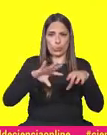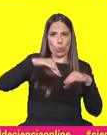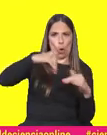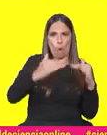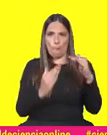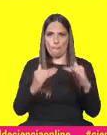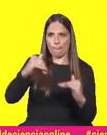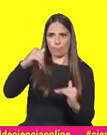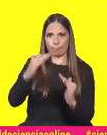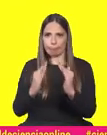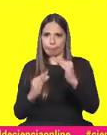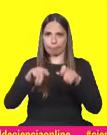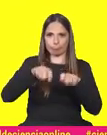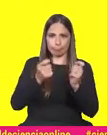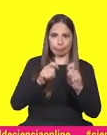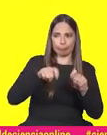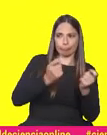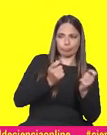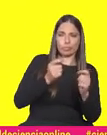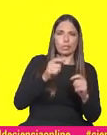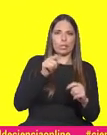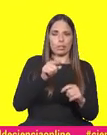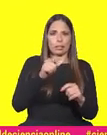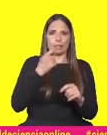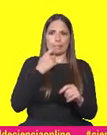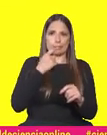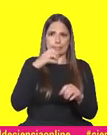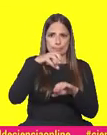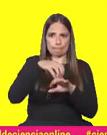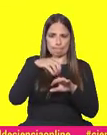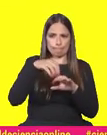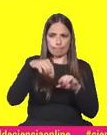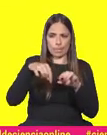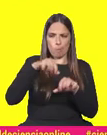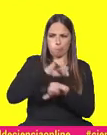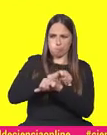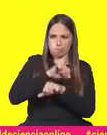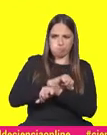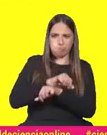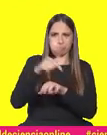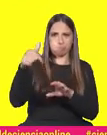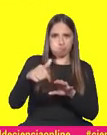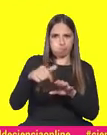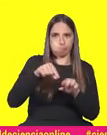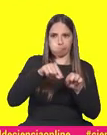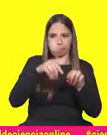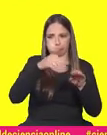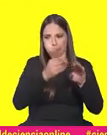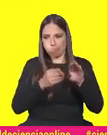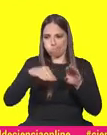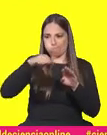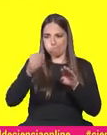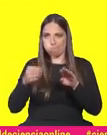e começam a ser fraturadas e os calcários que vão ficar aprisionados no interior da cadeia de montanhas